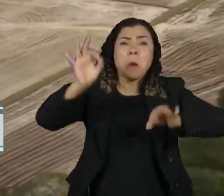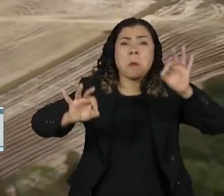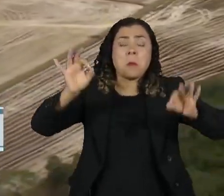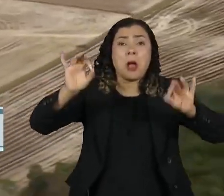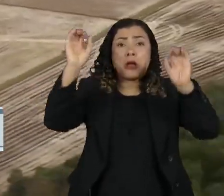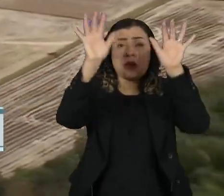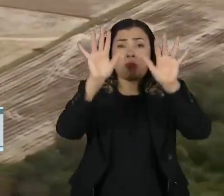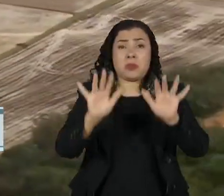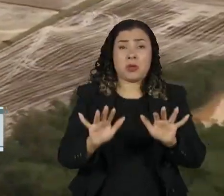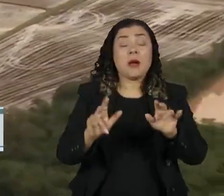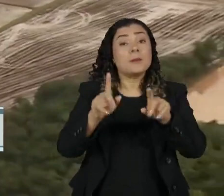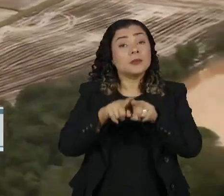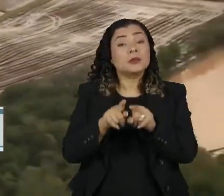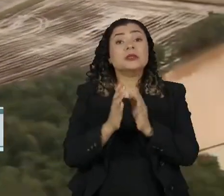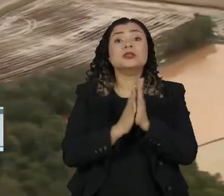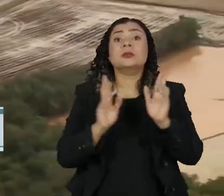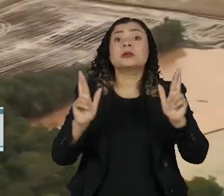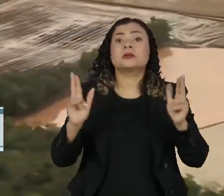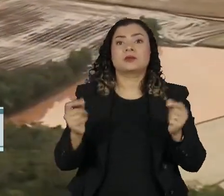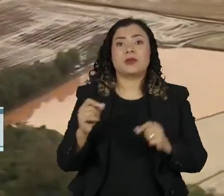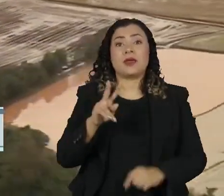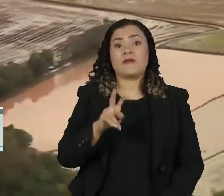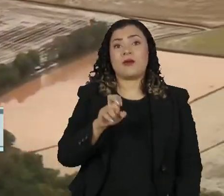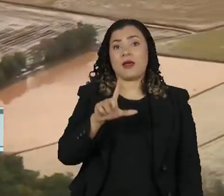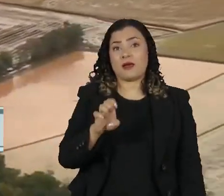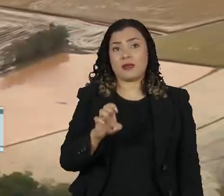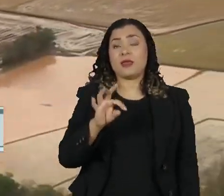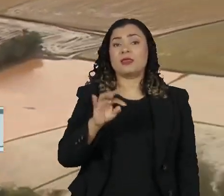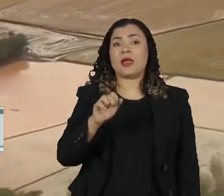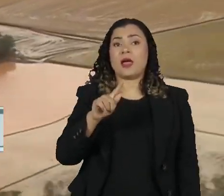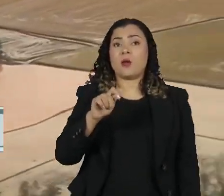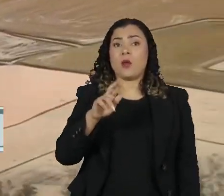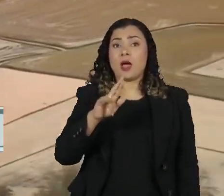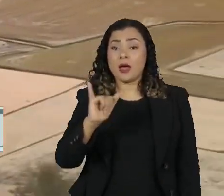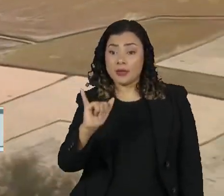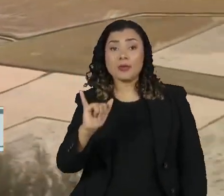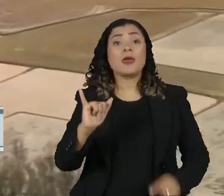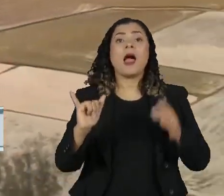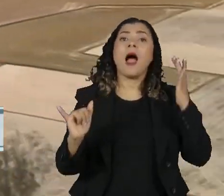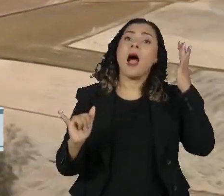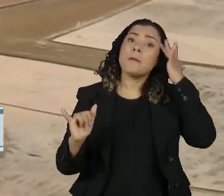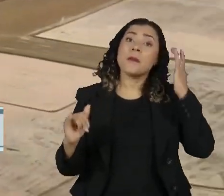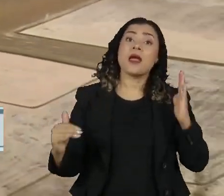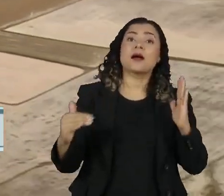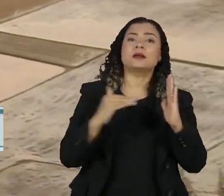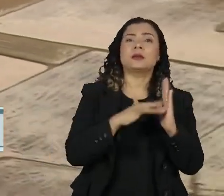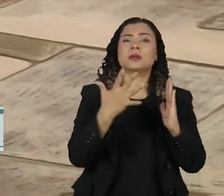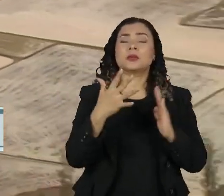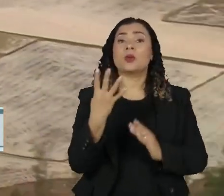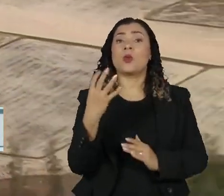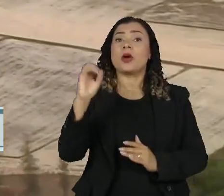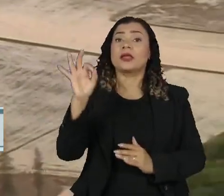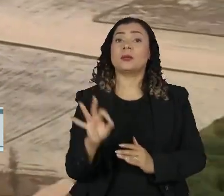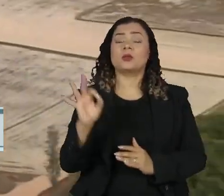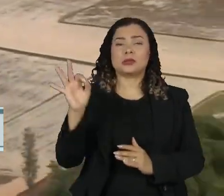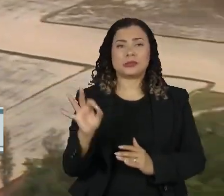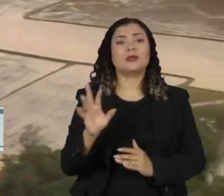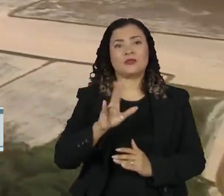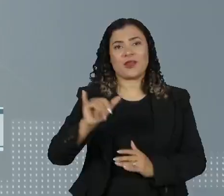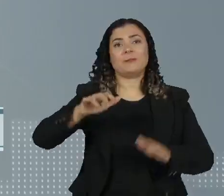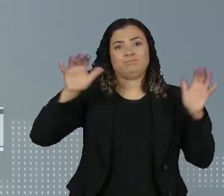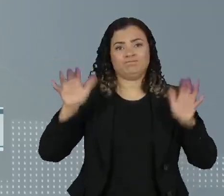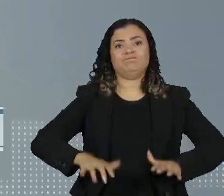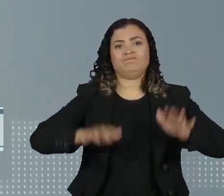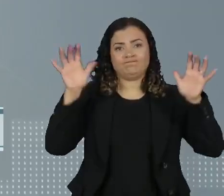A expectativa é de que o Vale do Taquari receba até amanhã cerca de 40% da média histórica para o